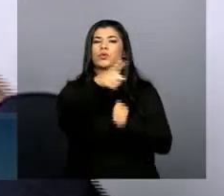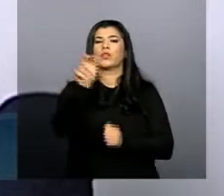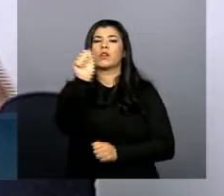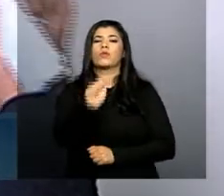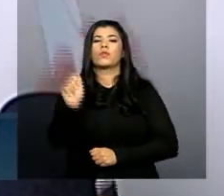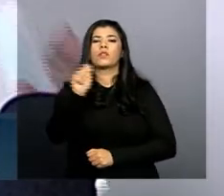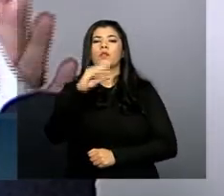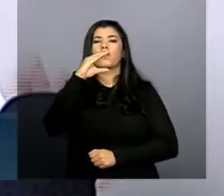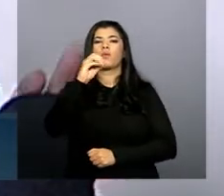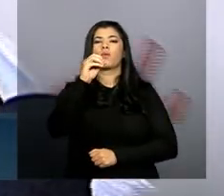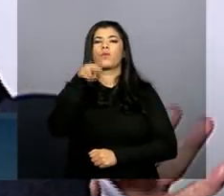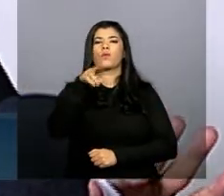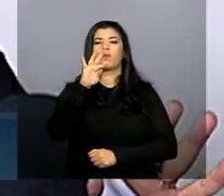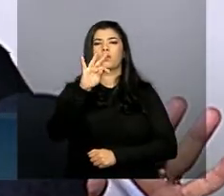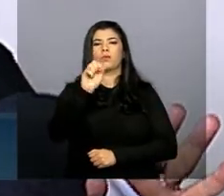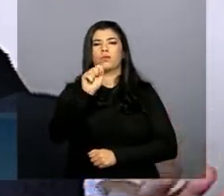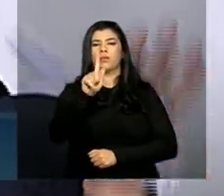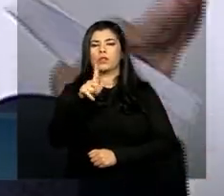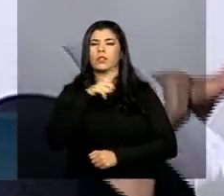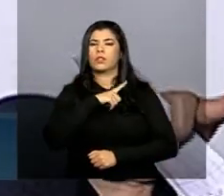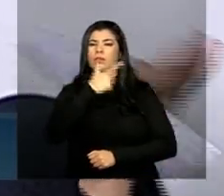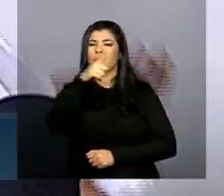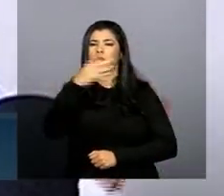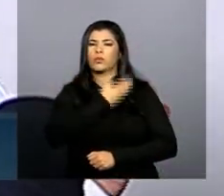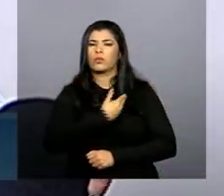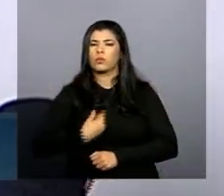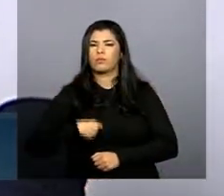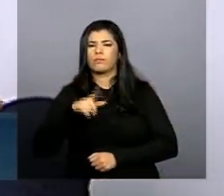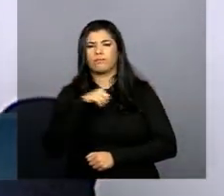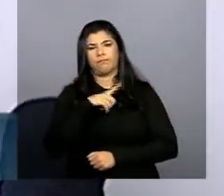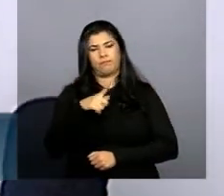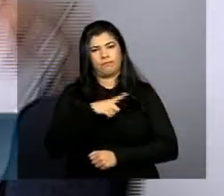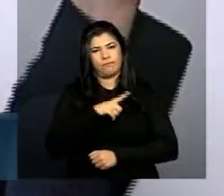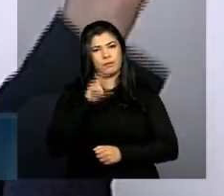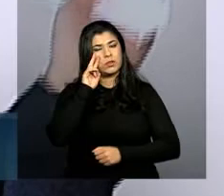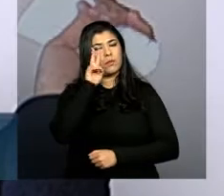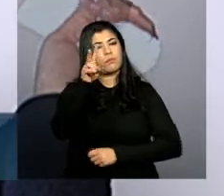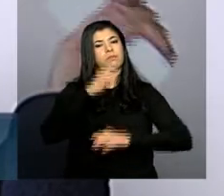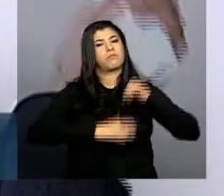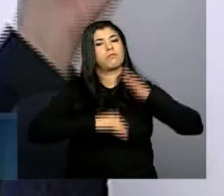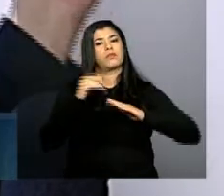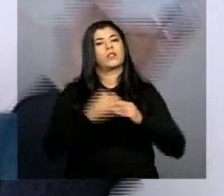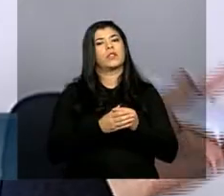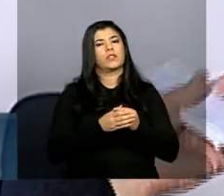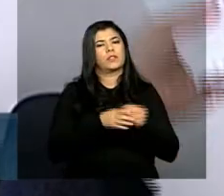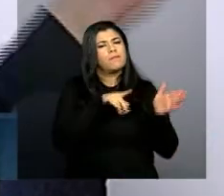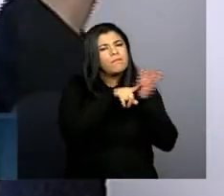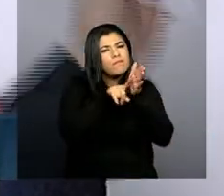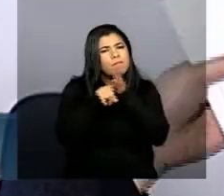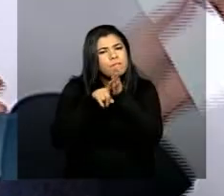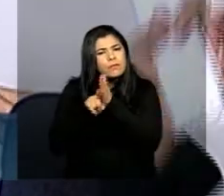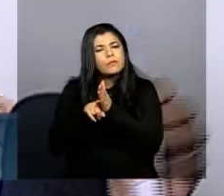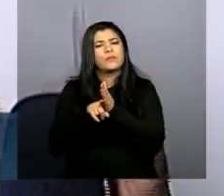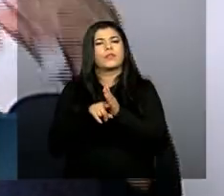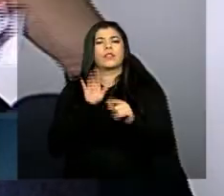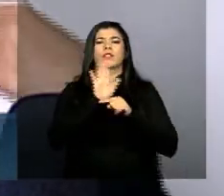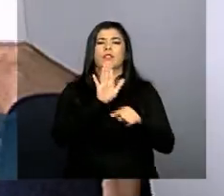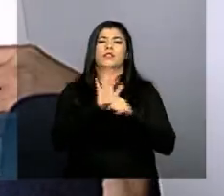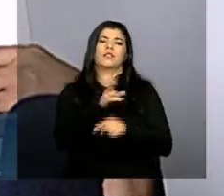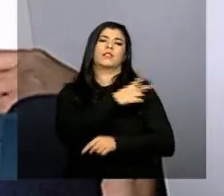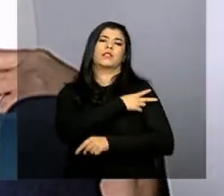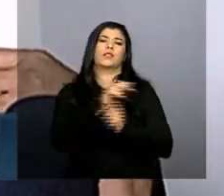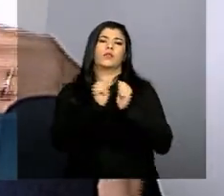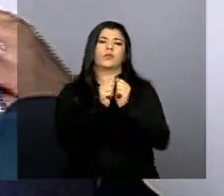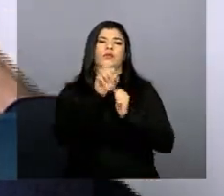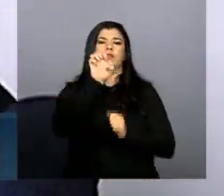FRETAF por os mecanismos todos de cooperação que o governo tem o cenário etc etc é isso que nós estamos buscando assistência técnica em matéria etc no